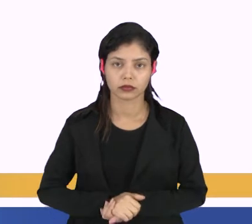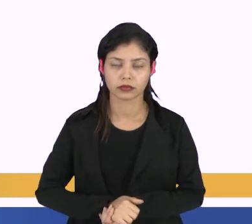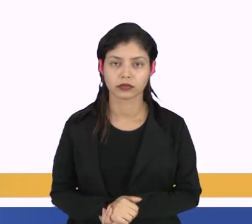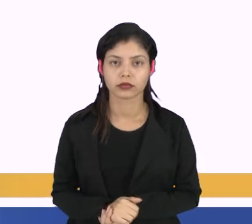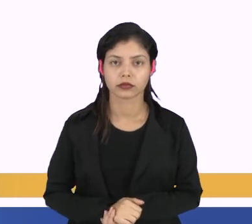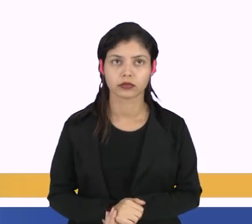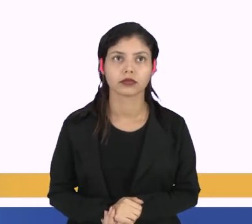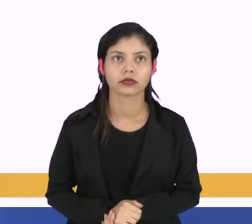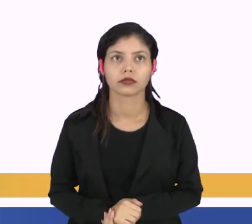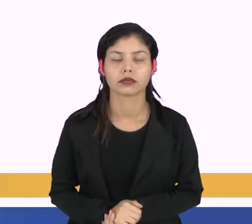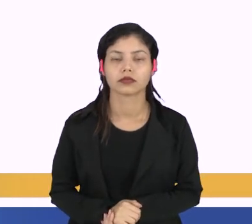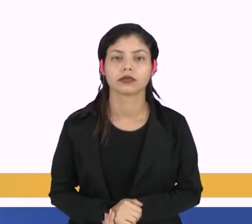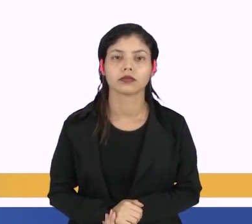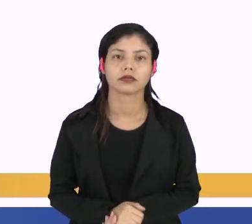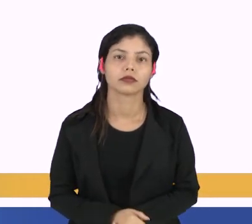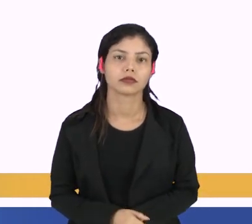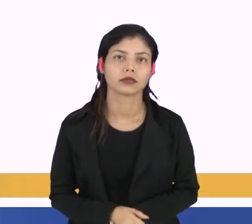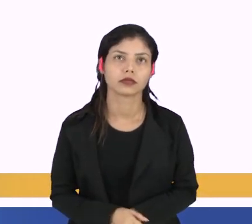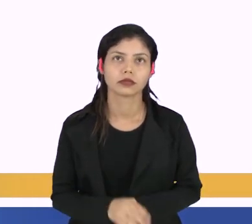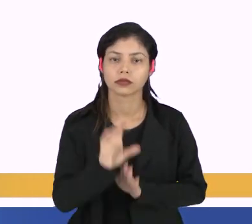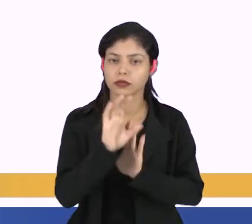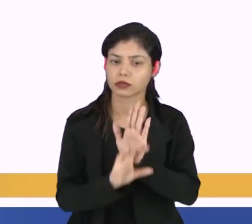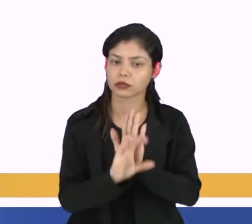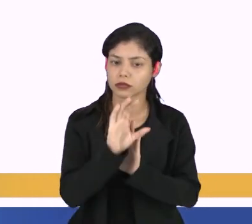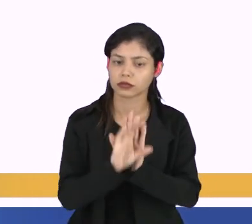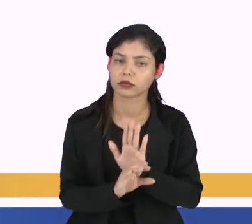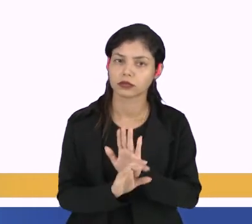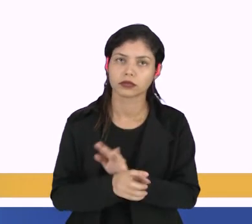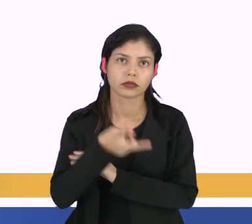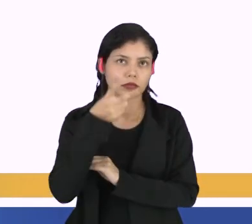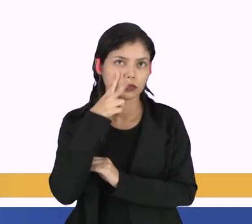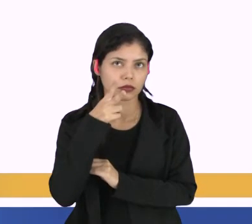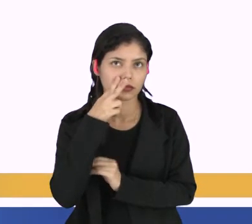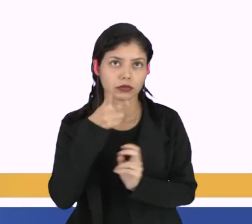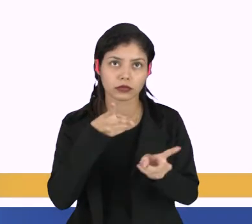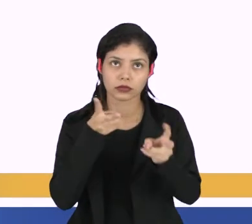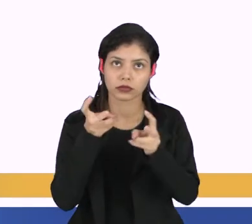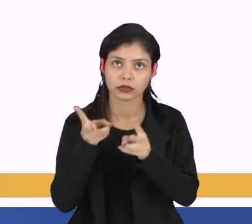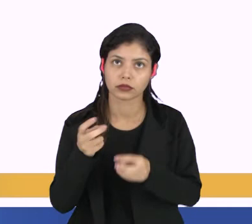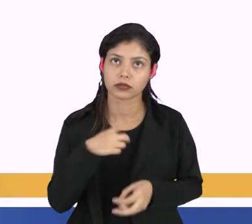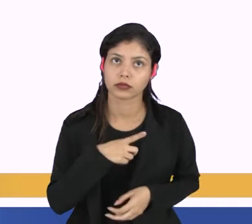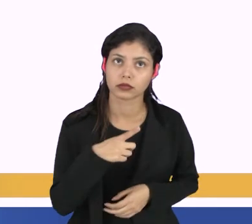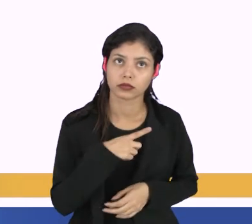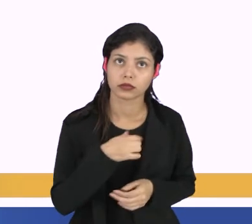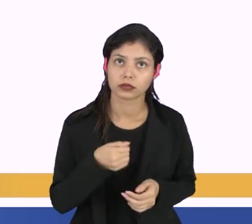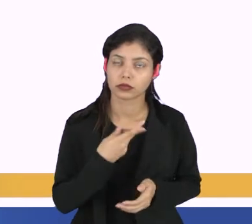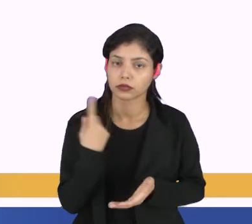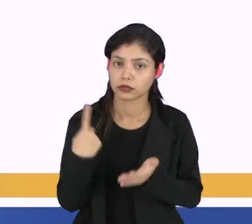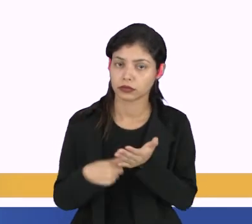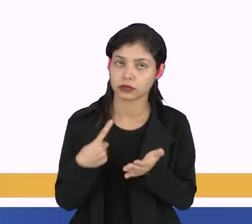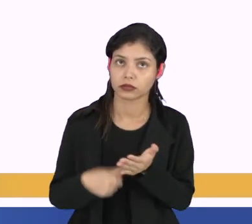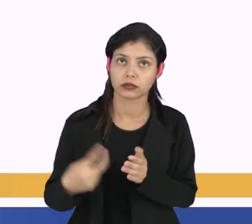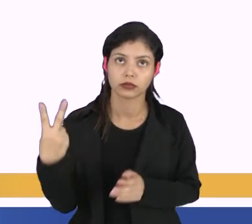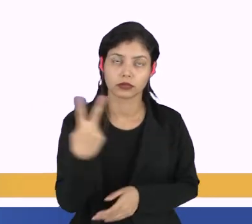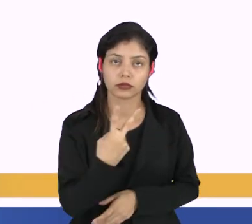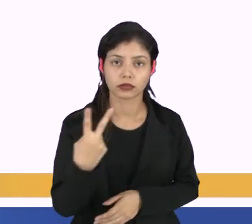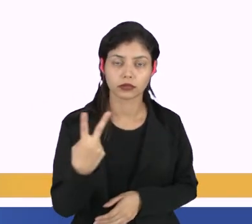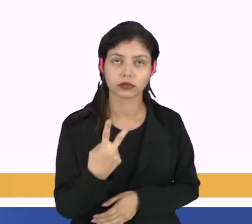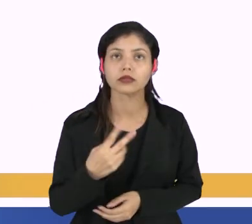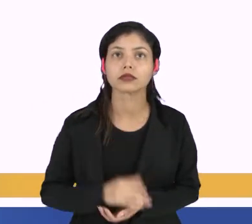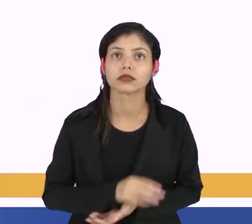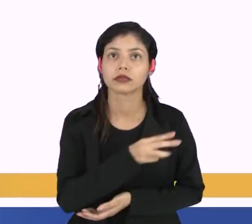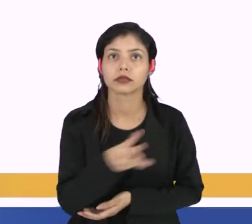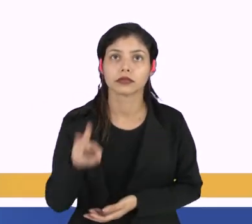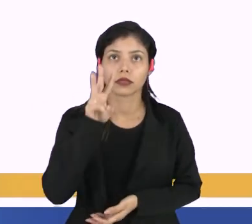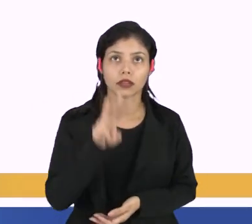6 elementos. Pelo conceito, nós vamos observar, pessoal, que existe uma condição para realizar o produto